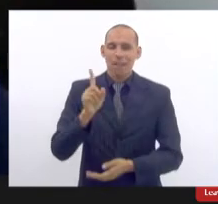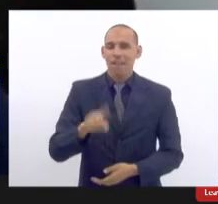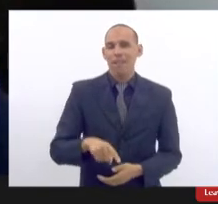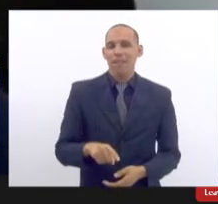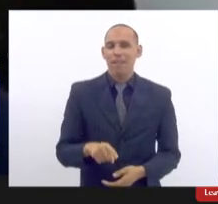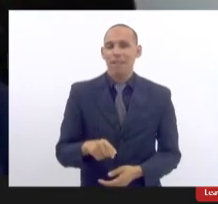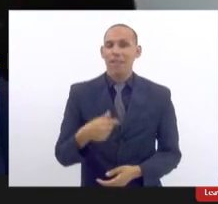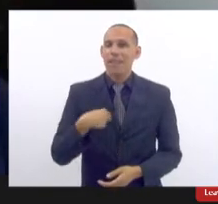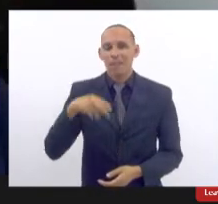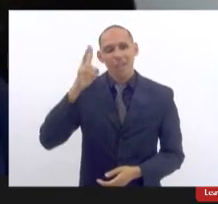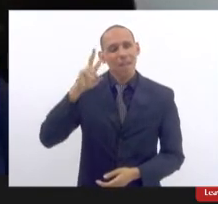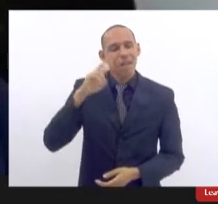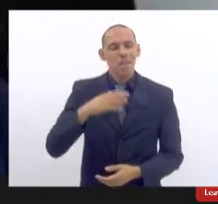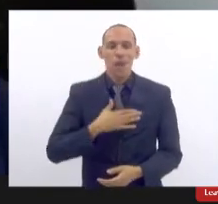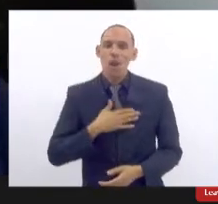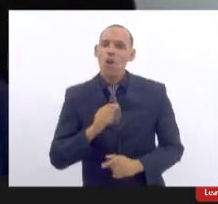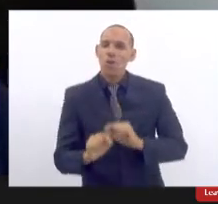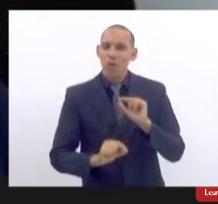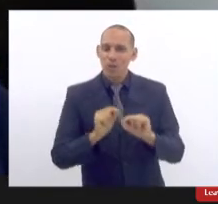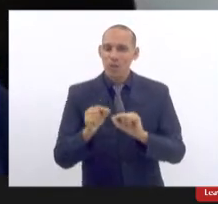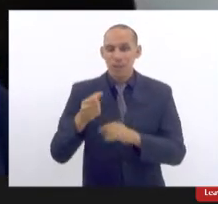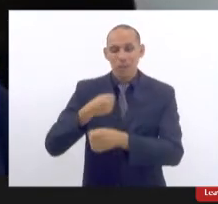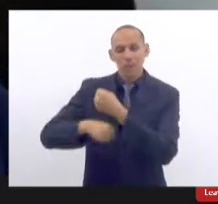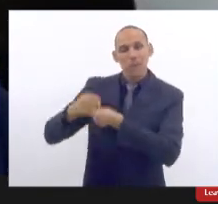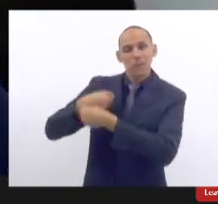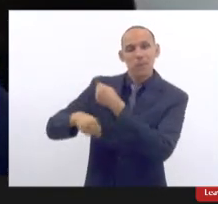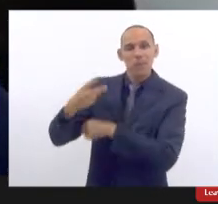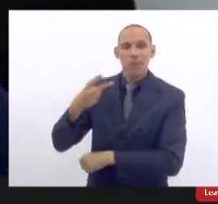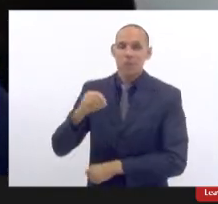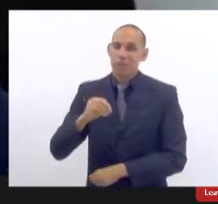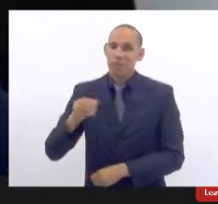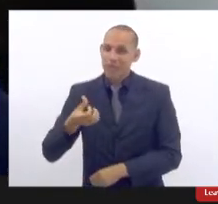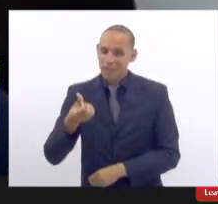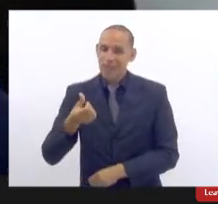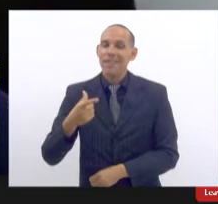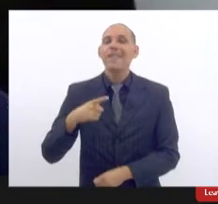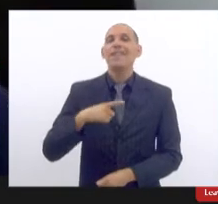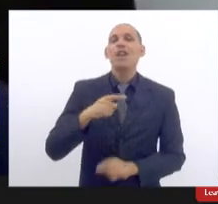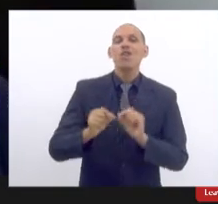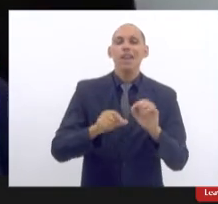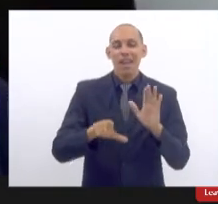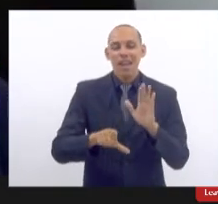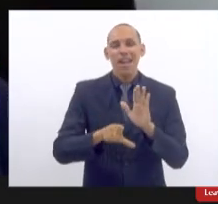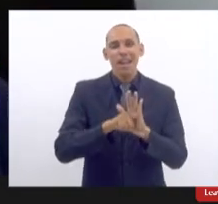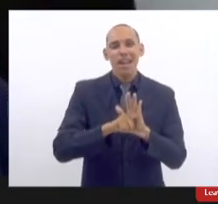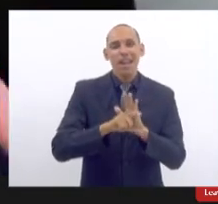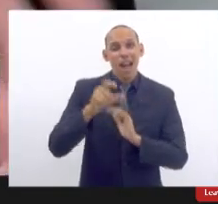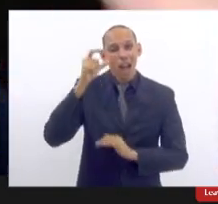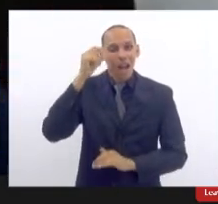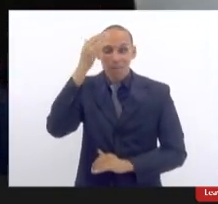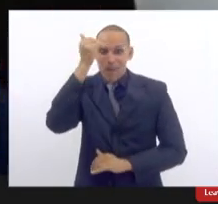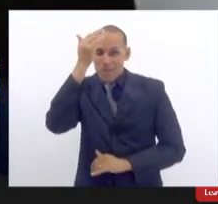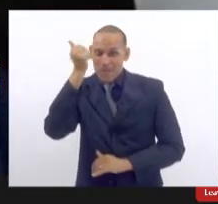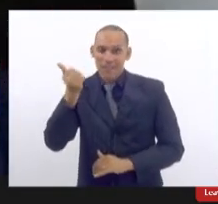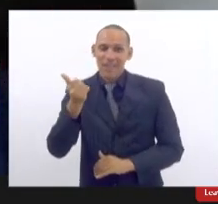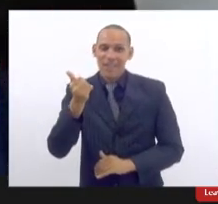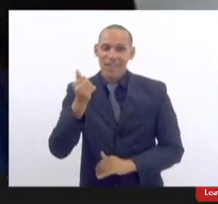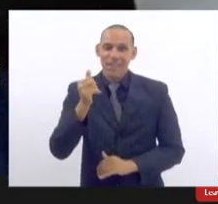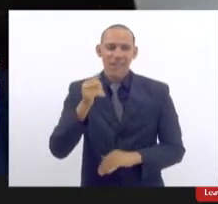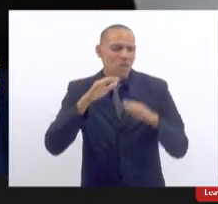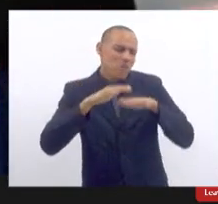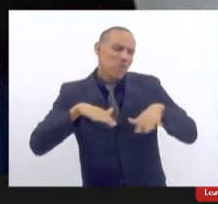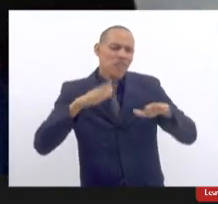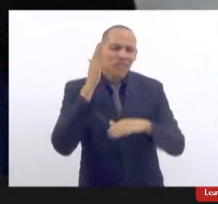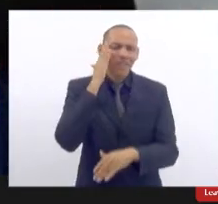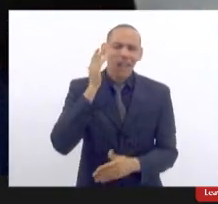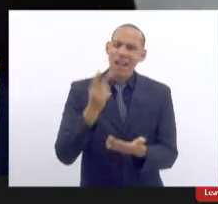muito de lembrar que em 2006 a gente teve a lei Maria da Penha e que todo mundo já sabia que era errado